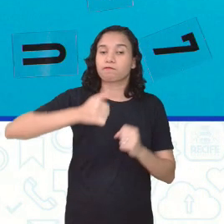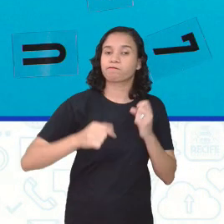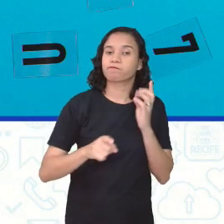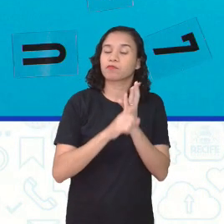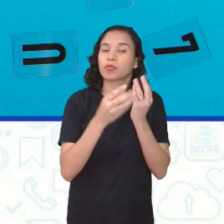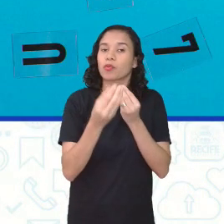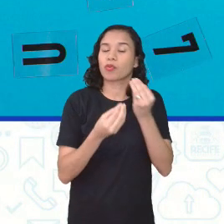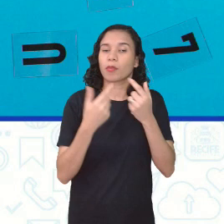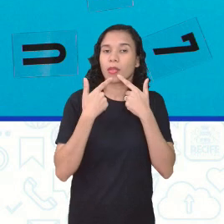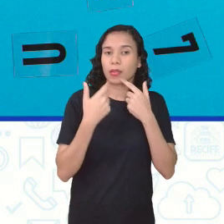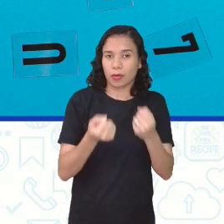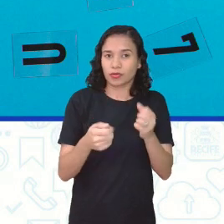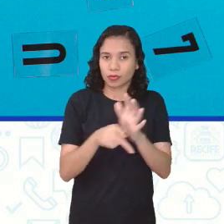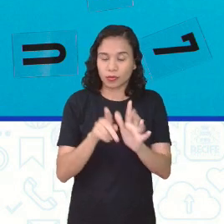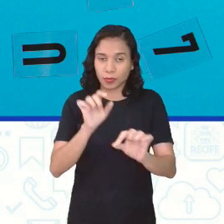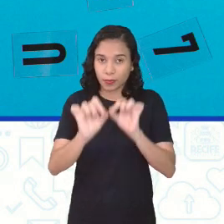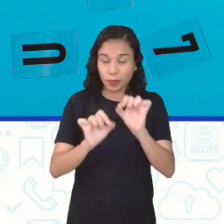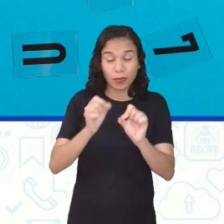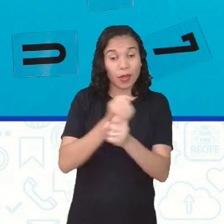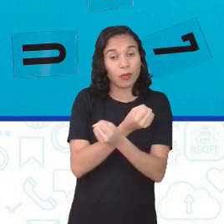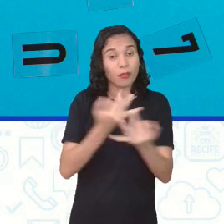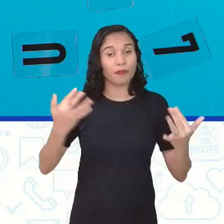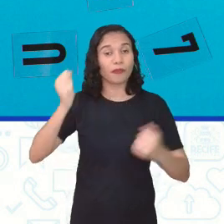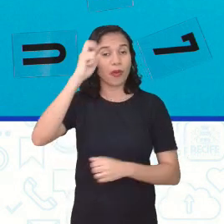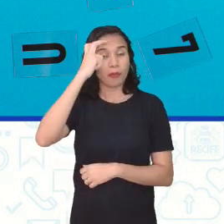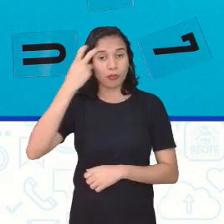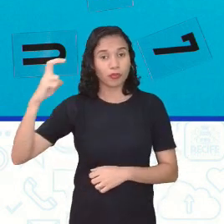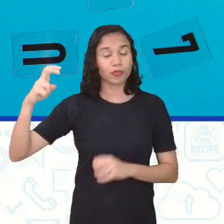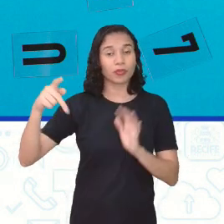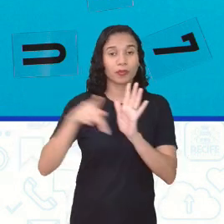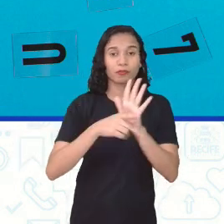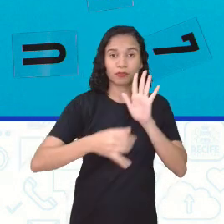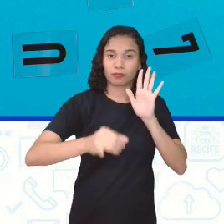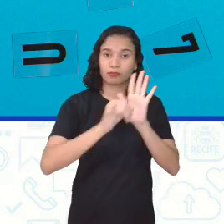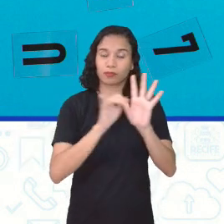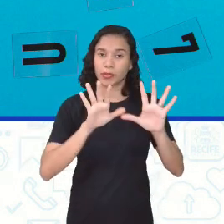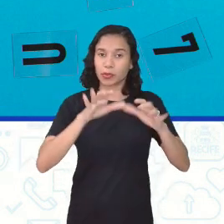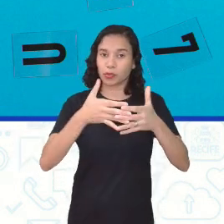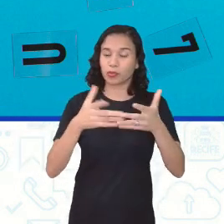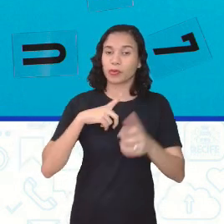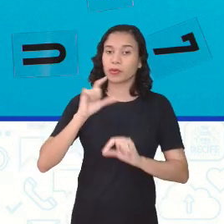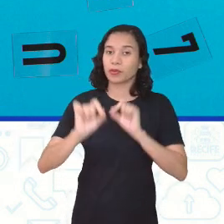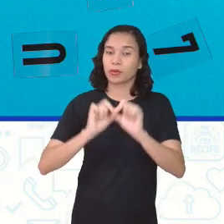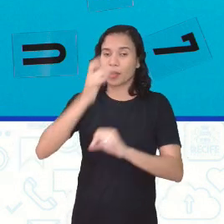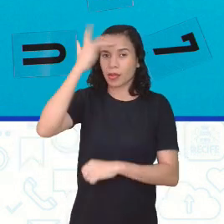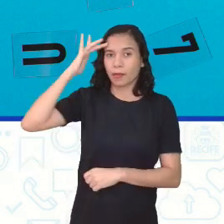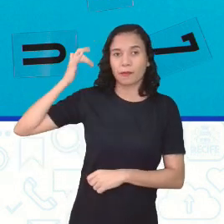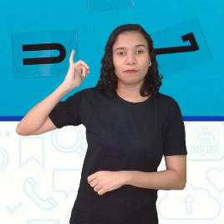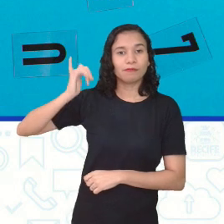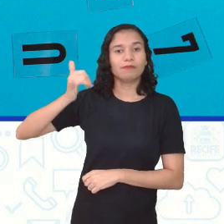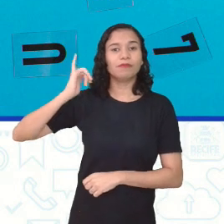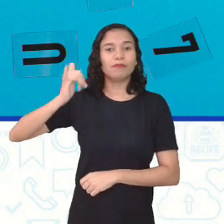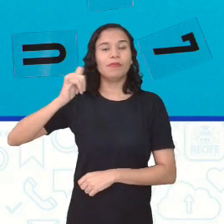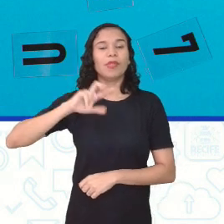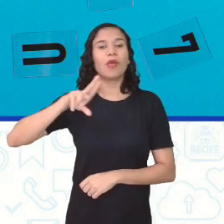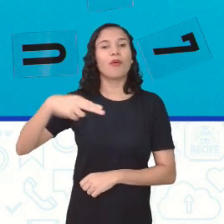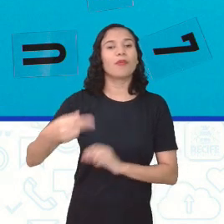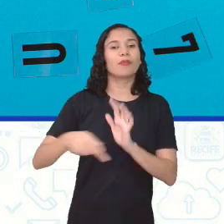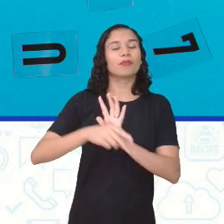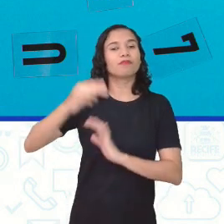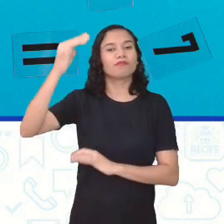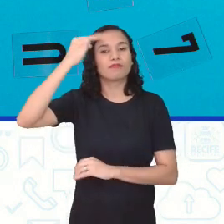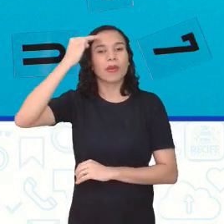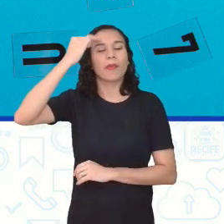rebuscado com a linguagem, pois em inúmeras culturas, a identidade do grupo estava sob a guarda de contadores de histórias, homens-memória,